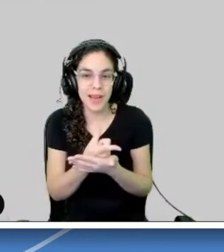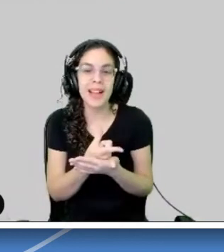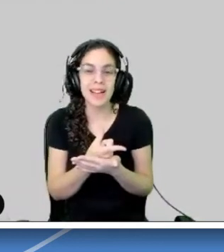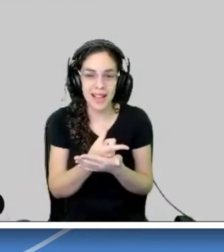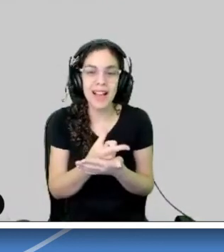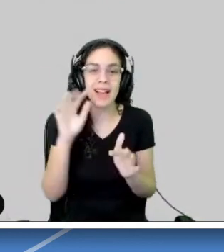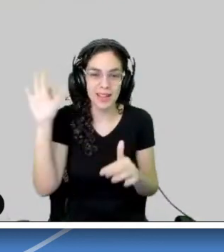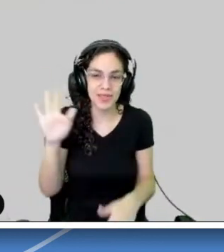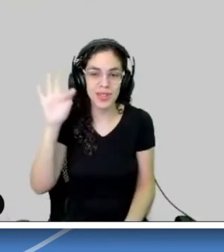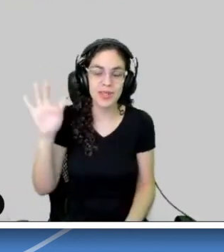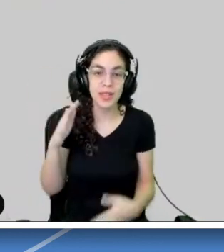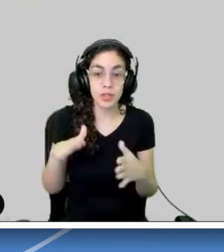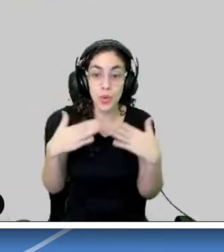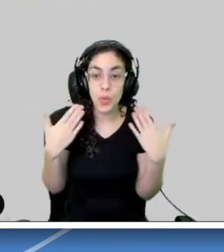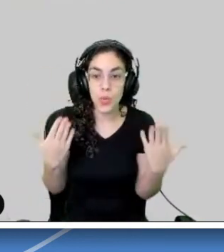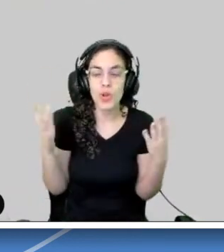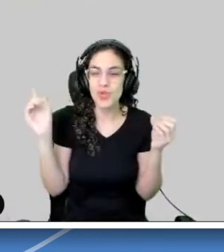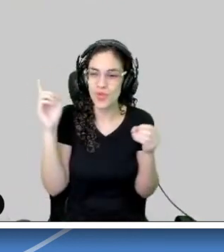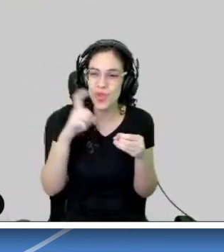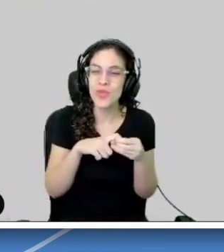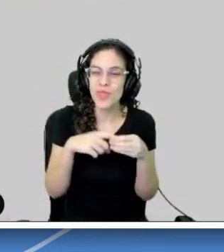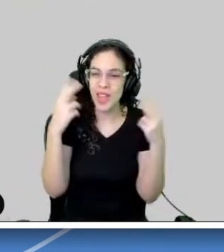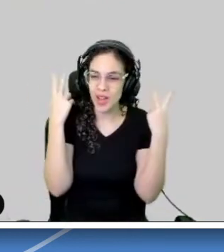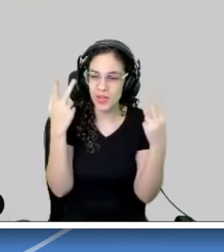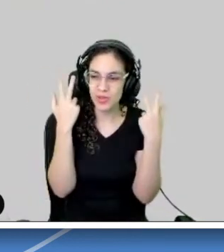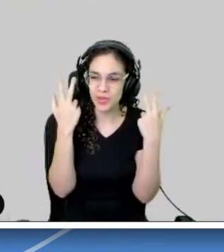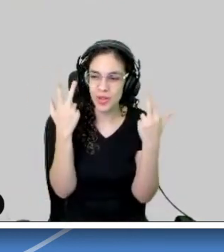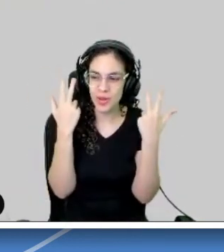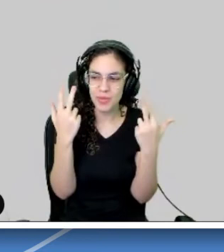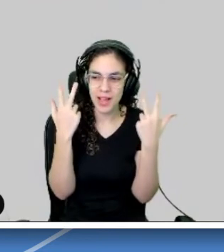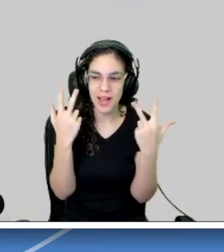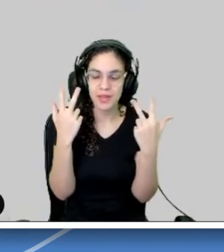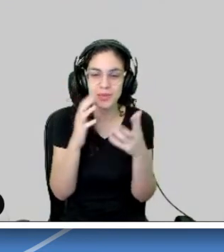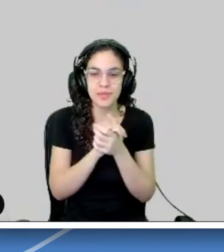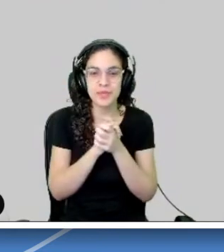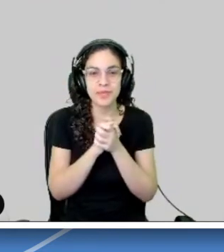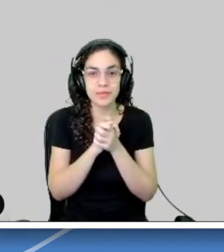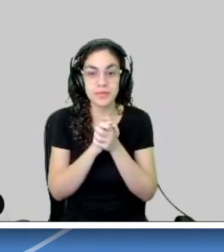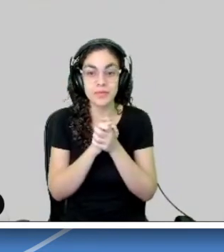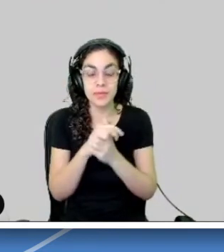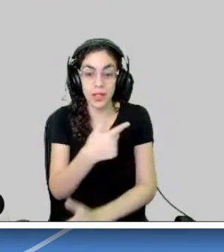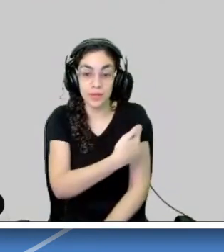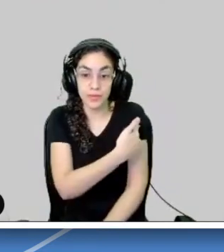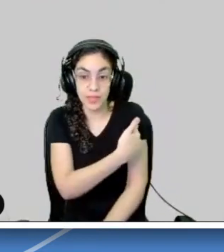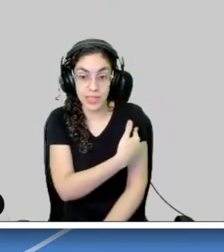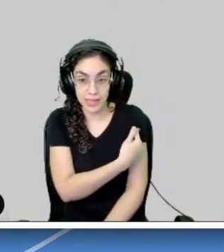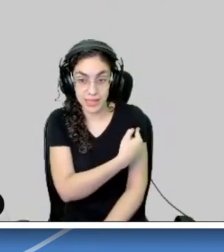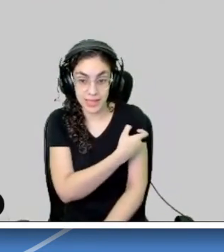tudo isso voltar a uma certa normalidade, mesmo que a gente tenha um ritmo de vacinação um pouco